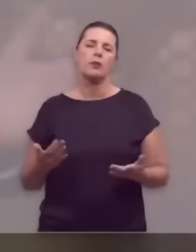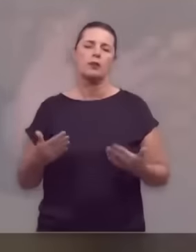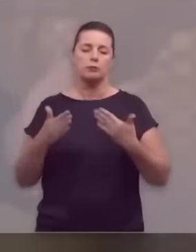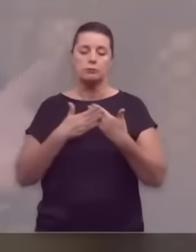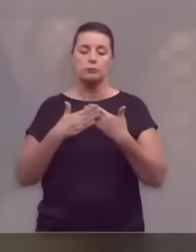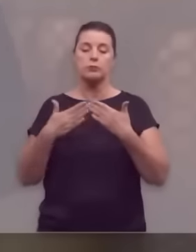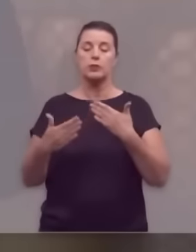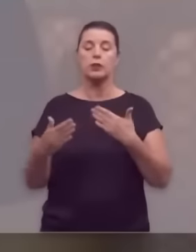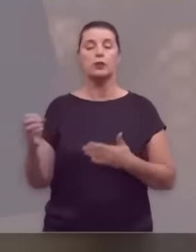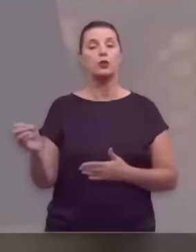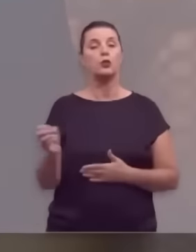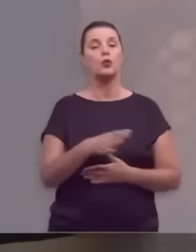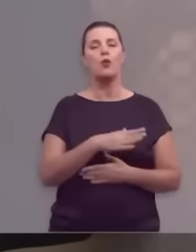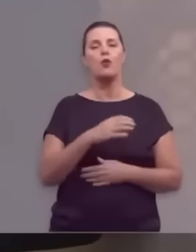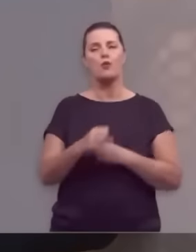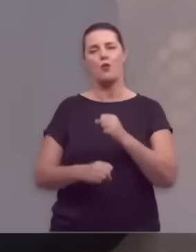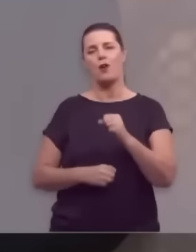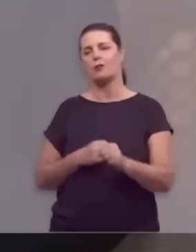Estamos aí diante de um novo ano.